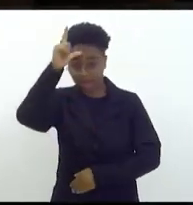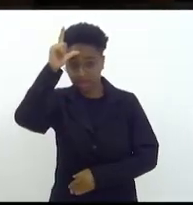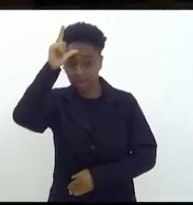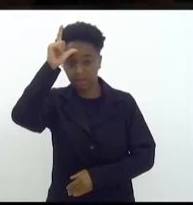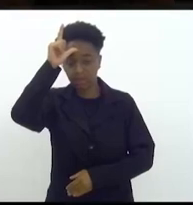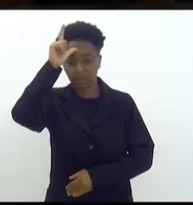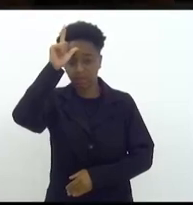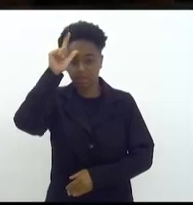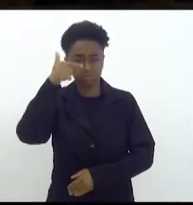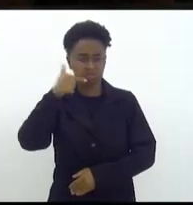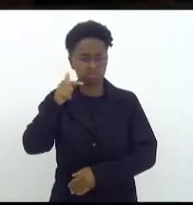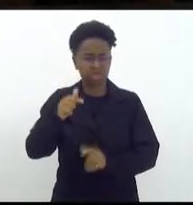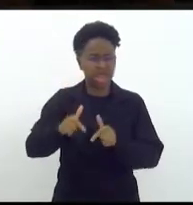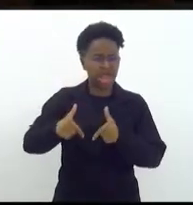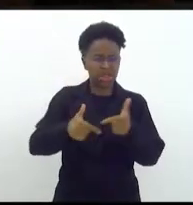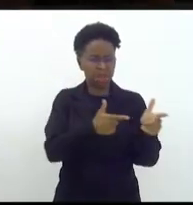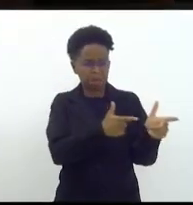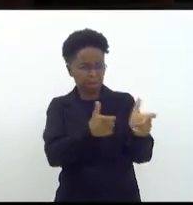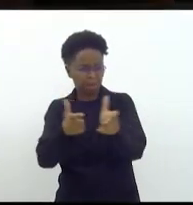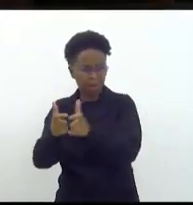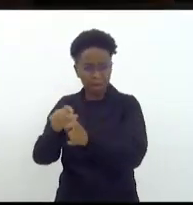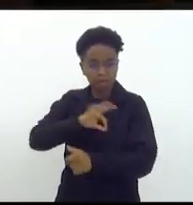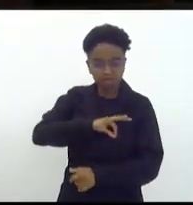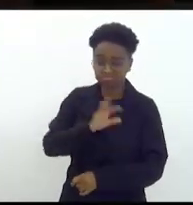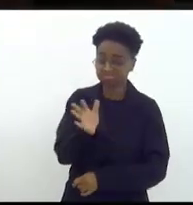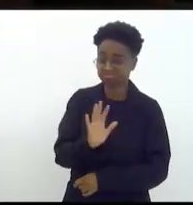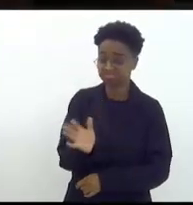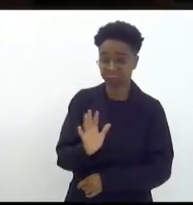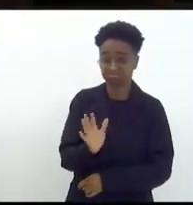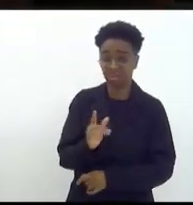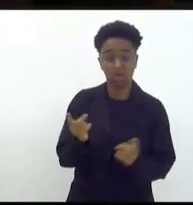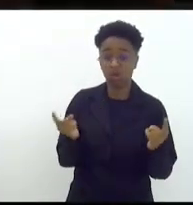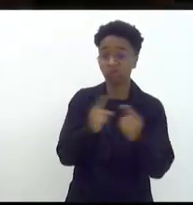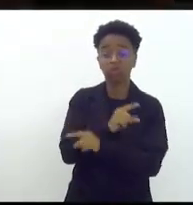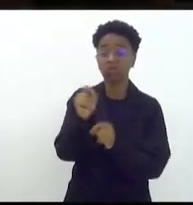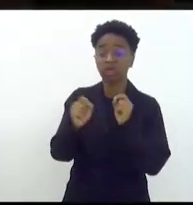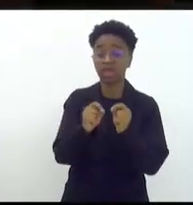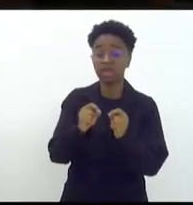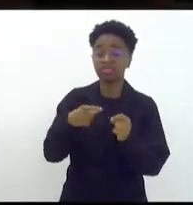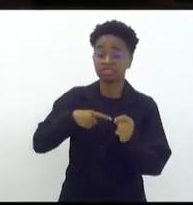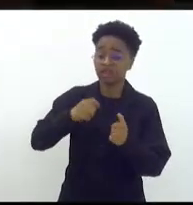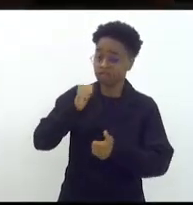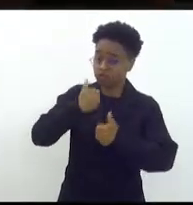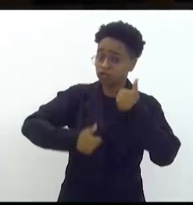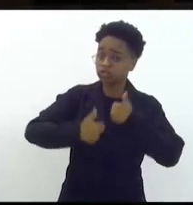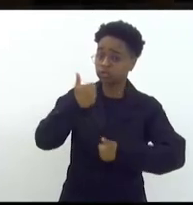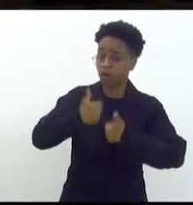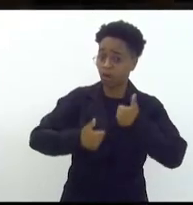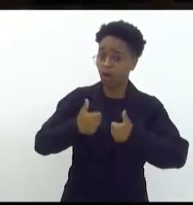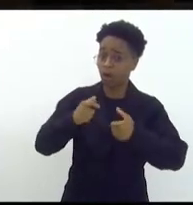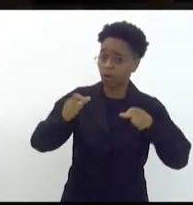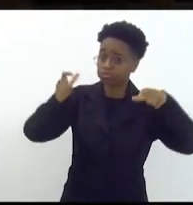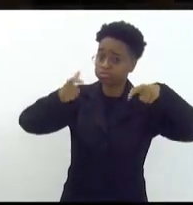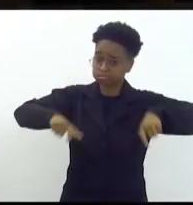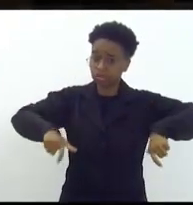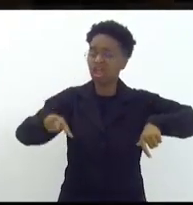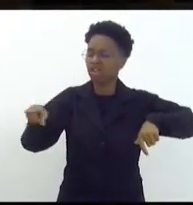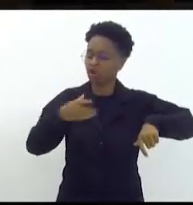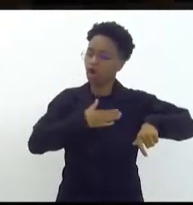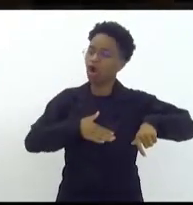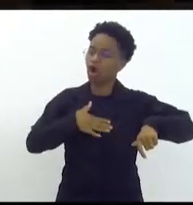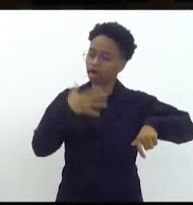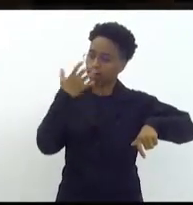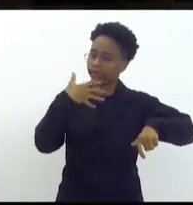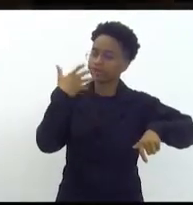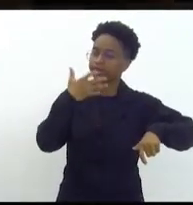fez nenhuma operação policial pelo contrário jogou lá futebol no campo do sargento governador também gosta de cantar